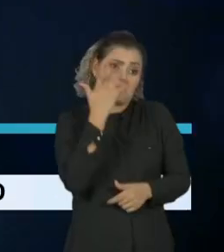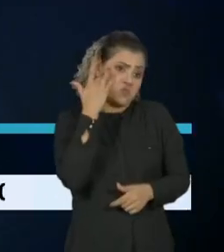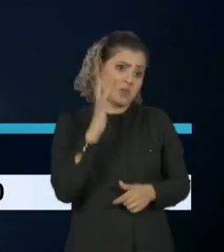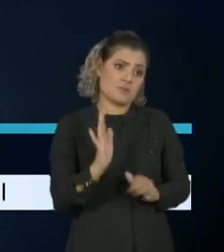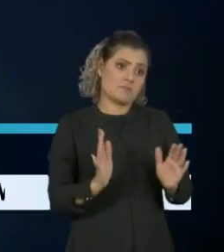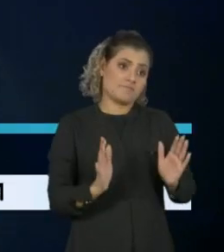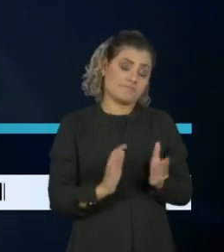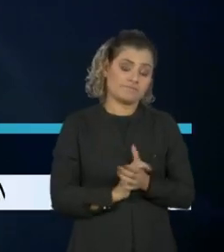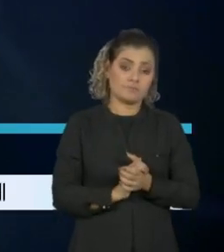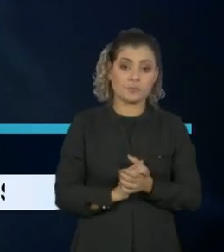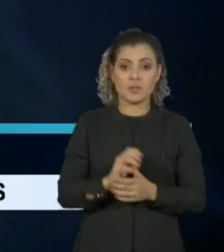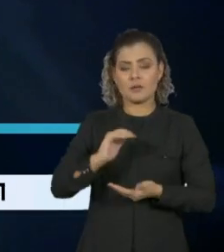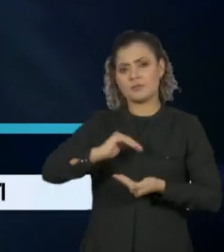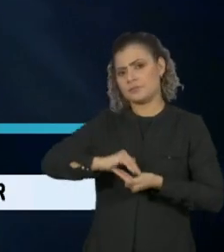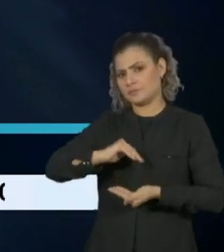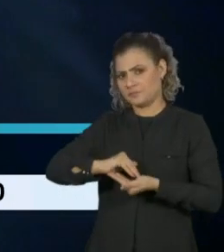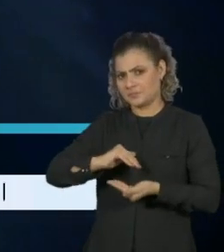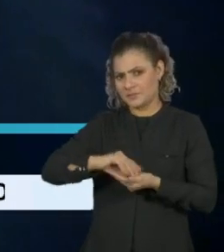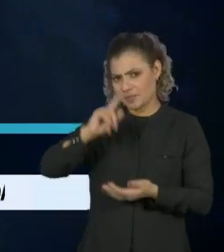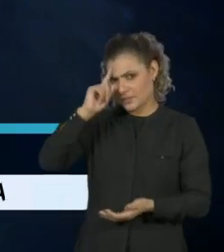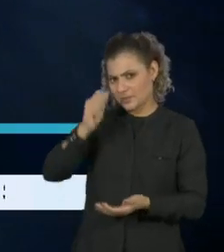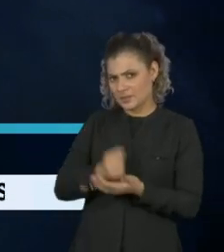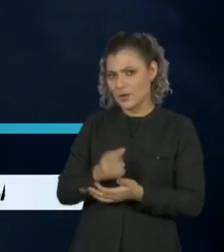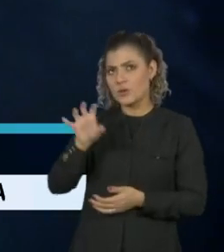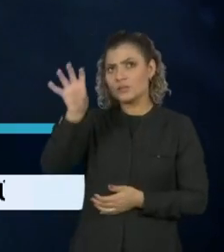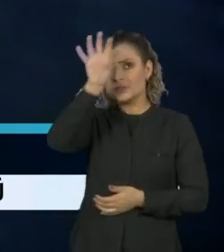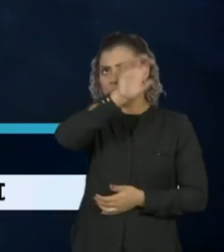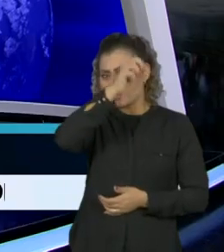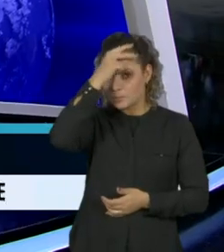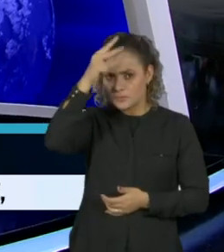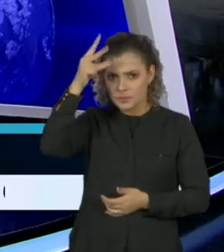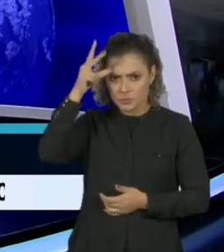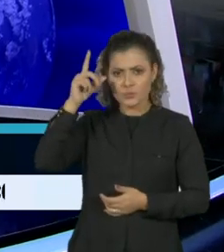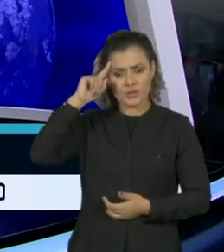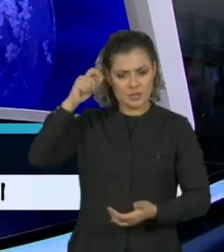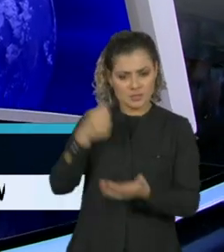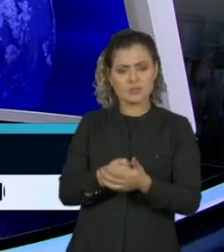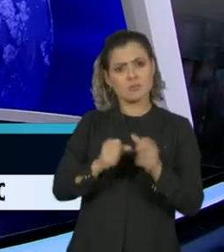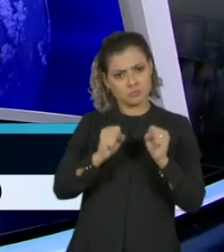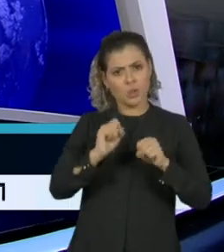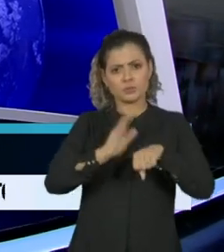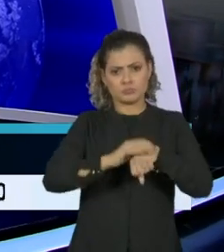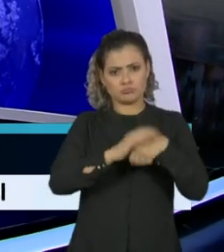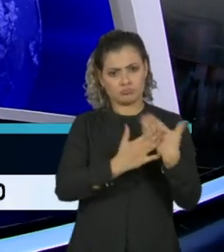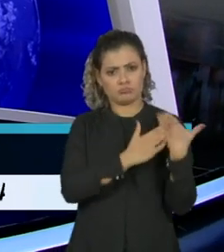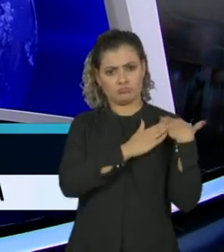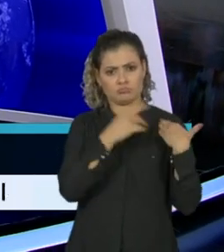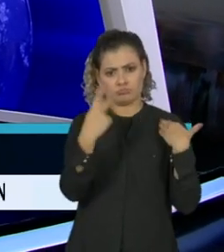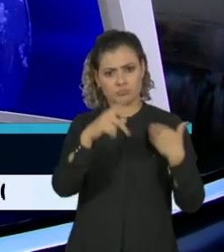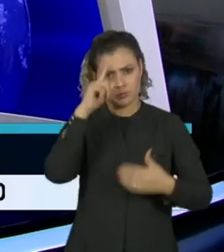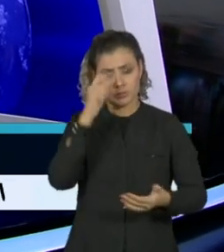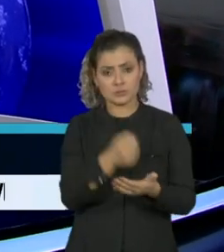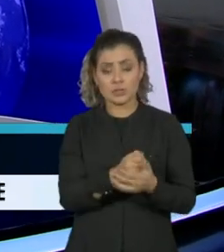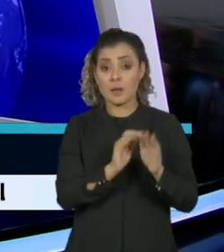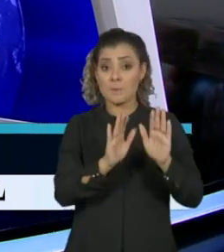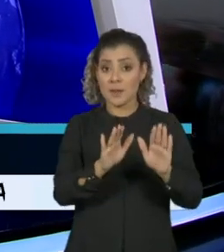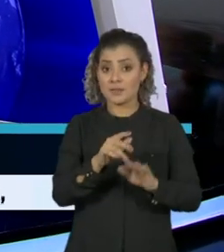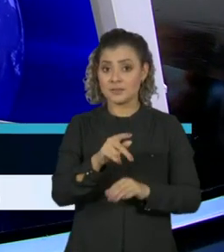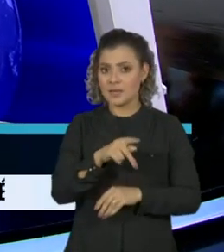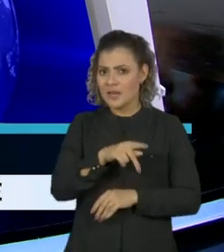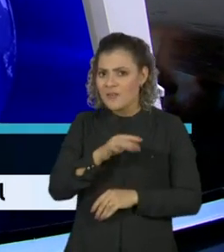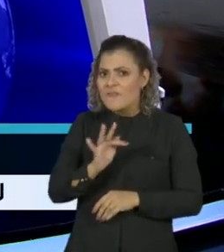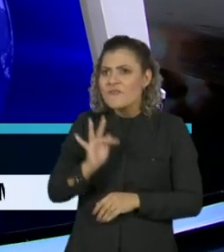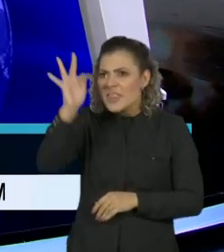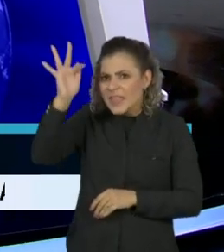A Pondé, o STF decidiu que estados e municípios podem adotar restrições. Isso elimina o poder da União?